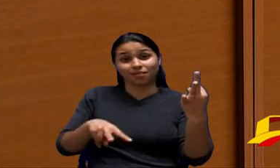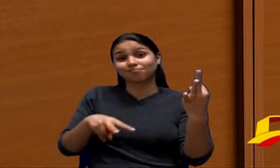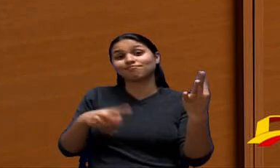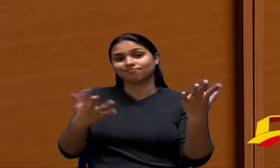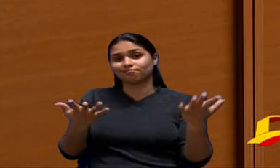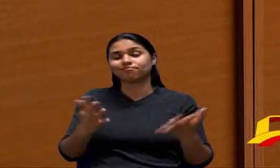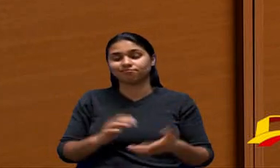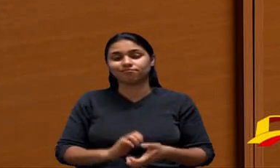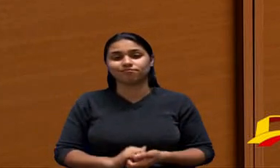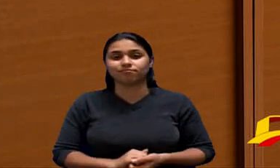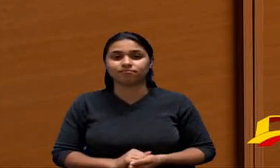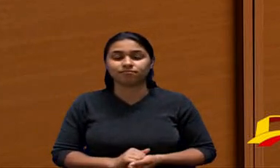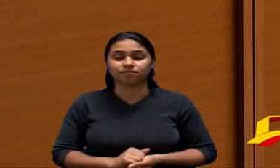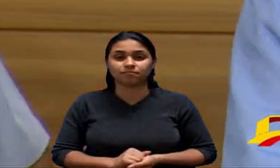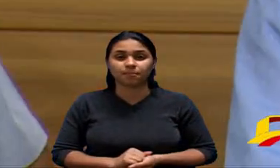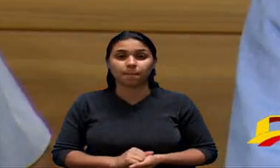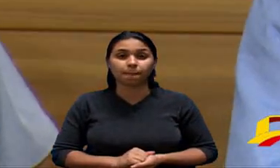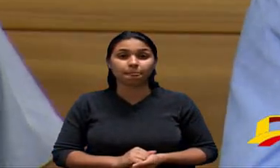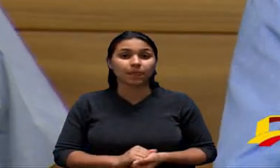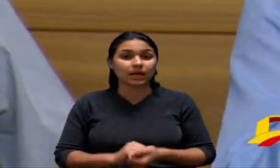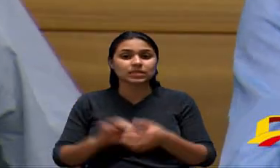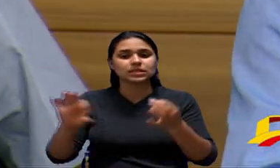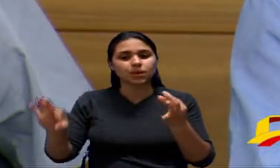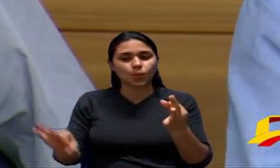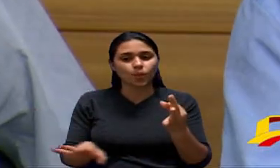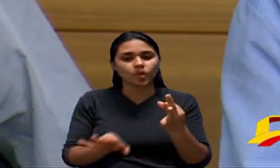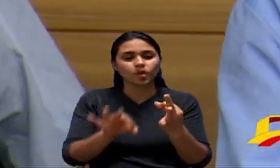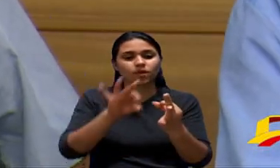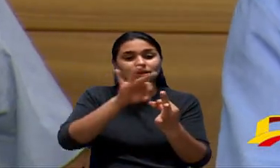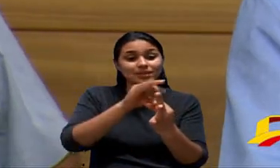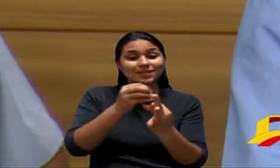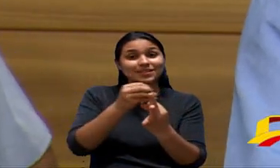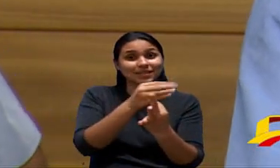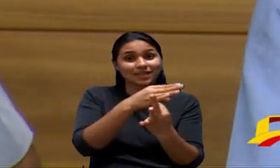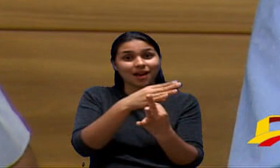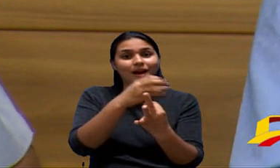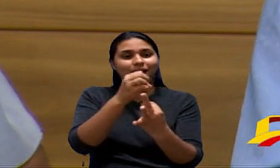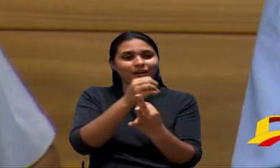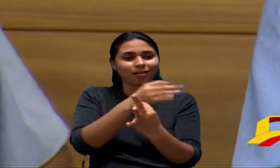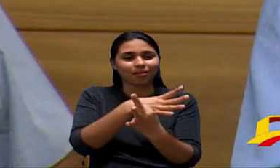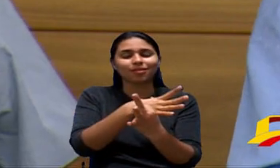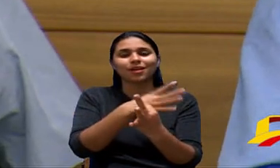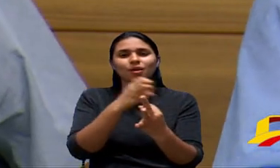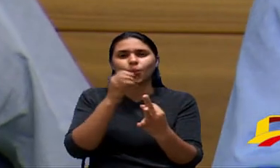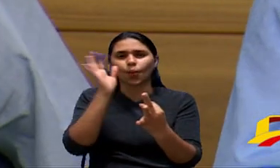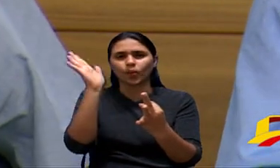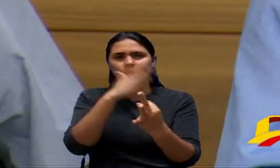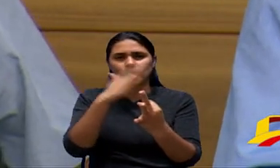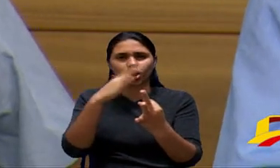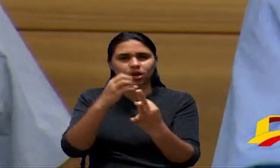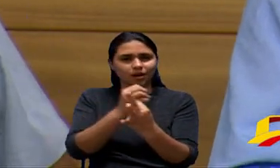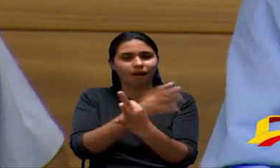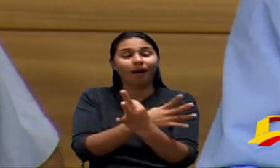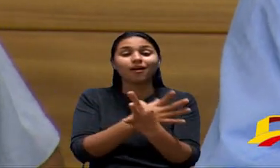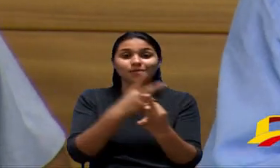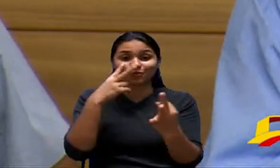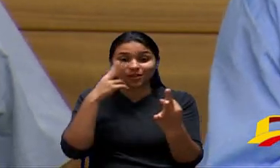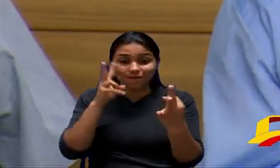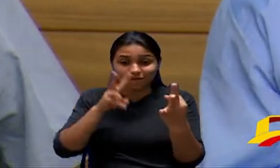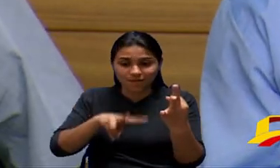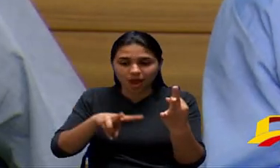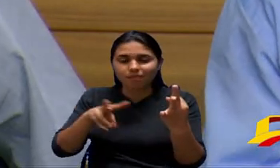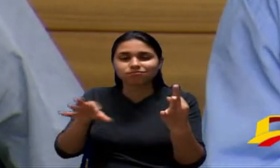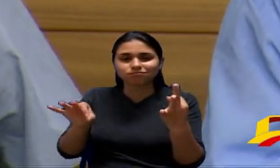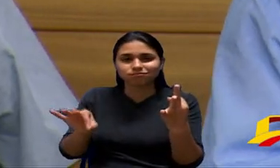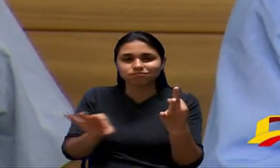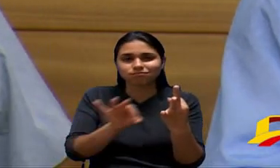ver se realmente aquele combustível está entrando se não está entrando no ar pela mangueira para ir para o tanque do combustível então a gente fez esse projeto de